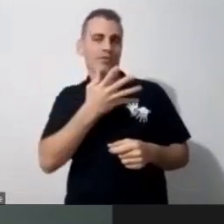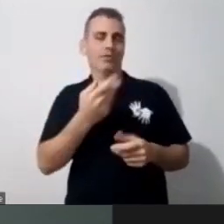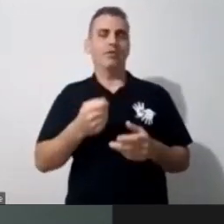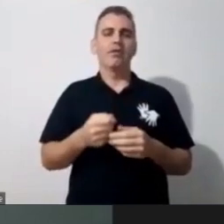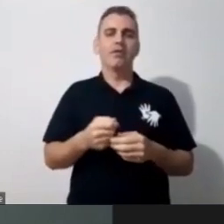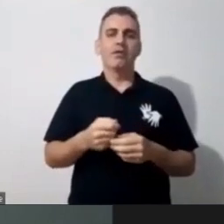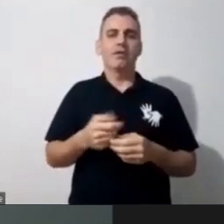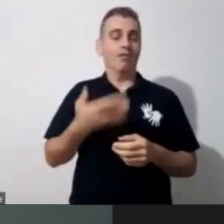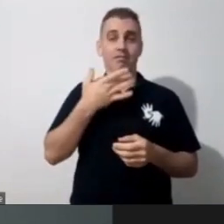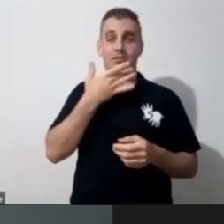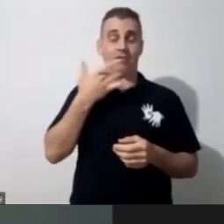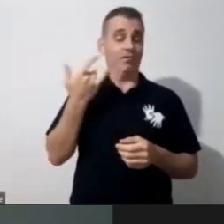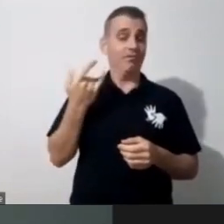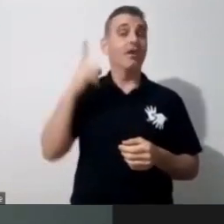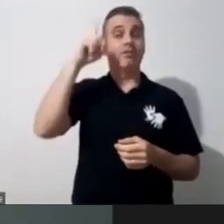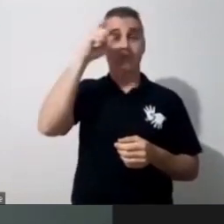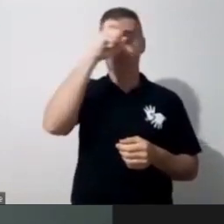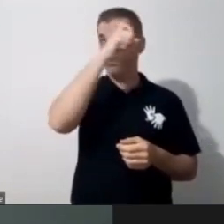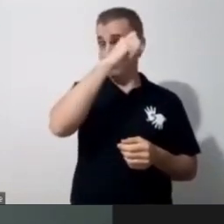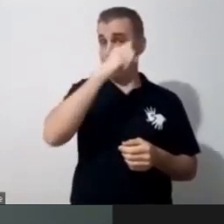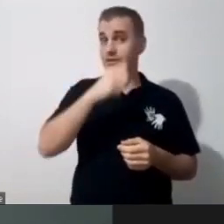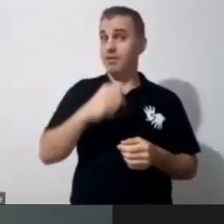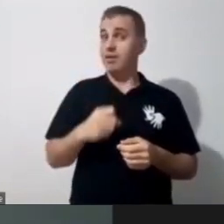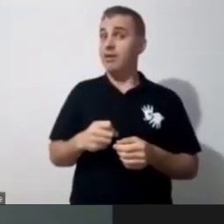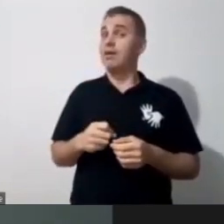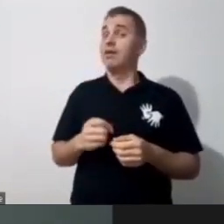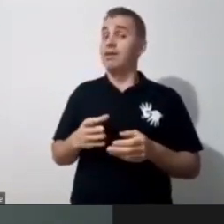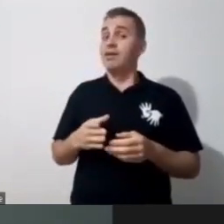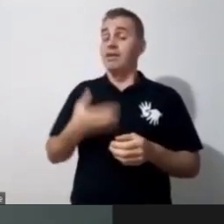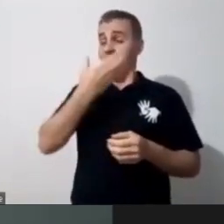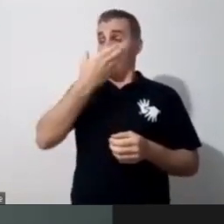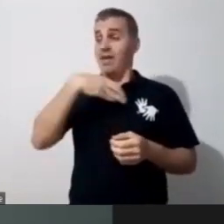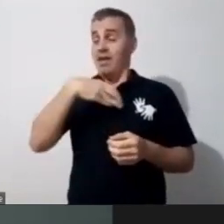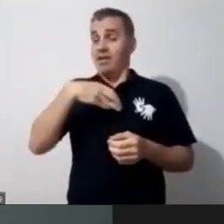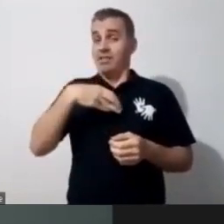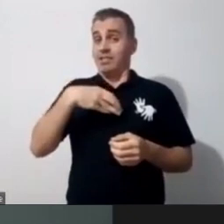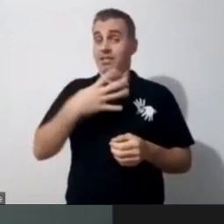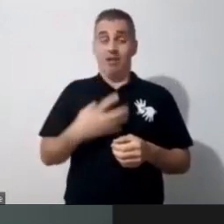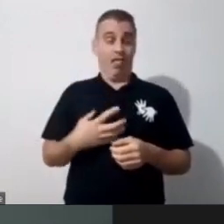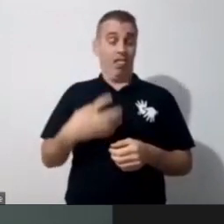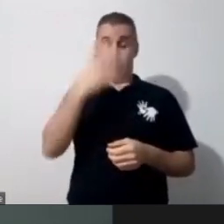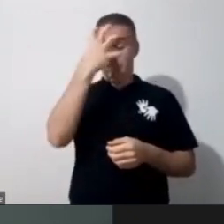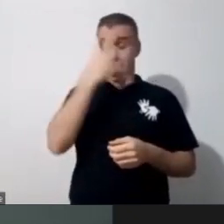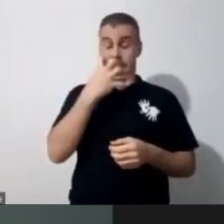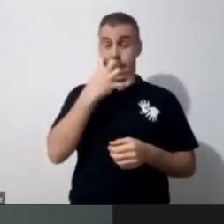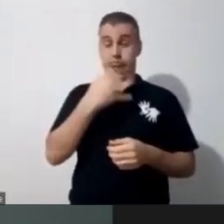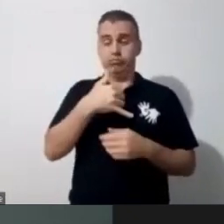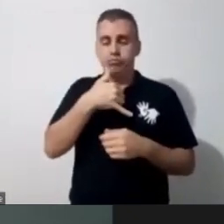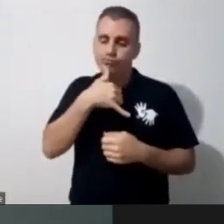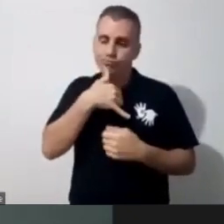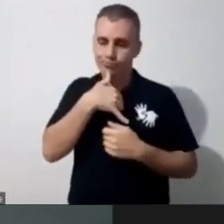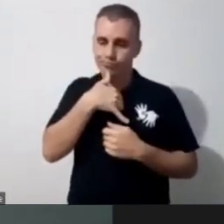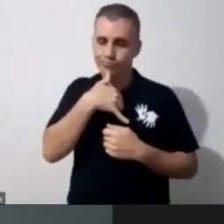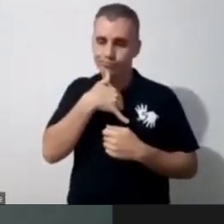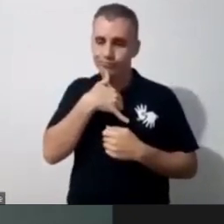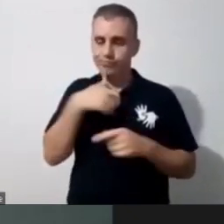gente, tem horas, assim, que a gente acha que não vai aguentar não chegar próximo das pessoas, né, ou como tu ir numa escola, fazer um plantão e chegar